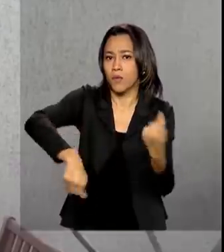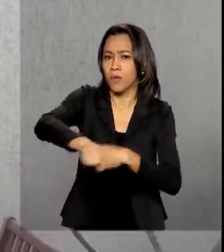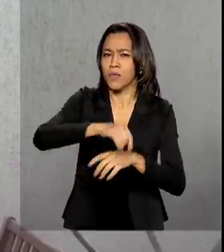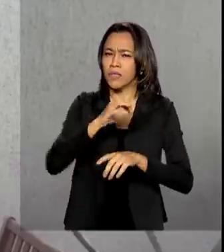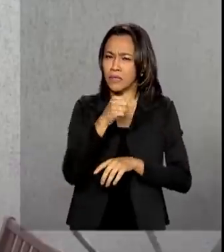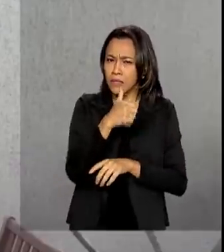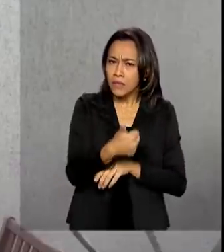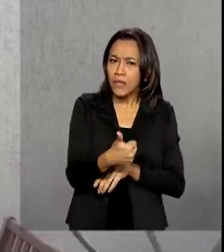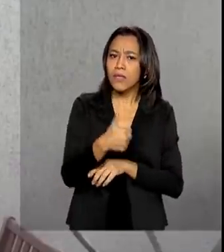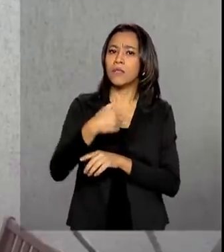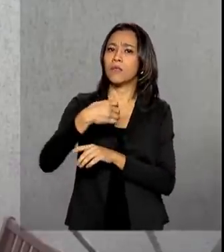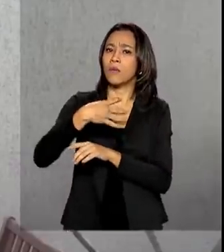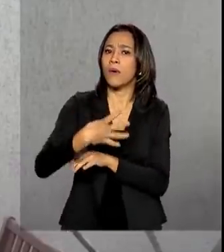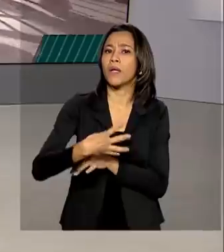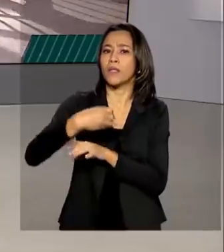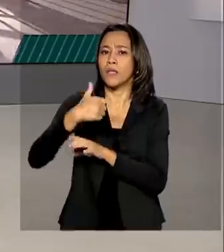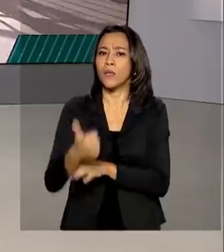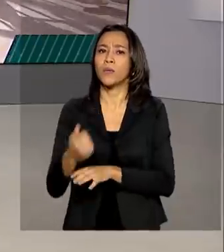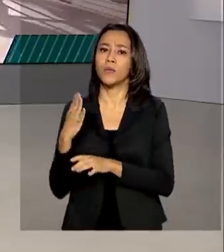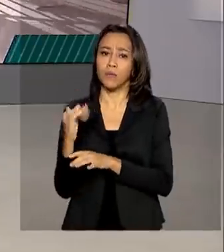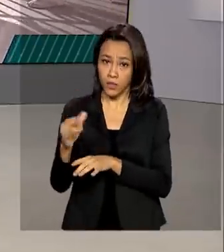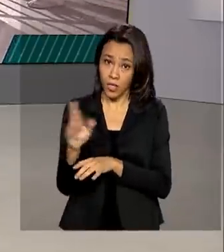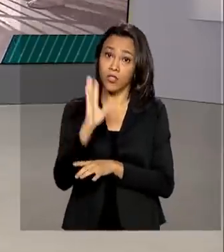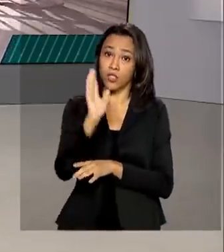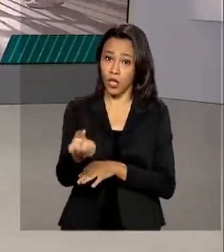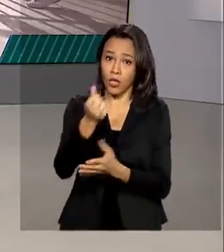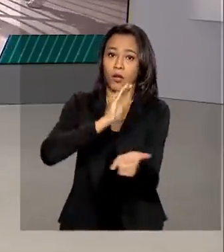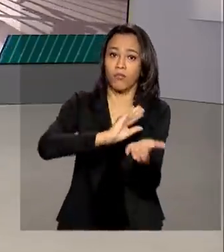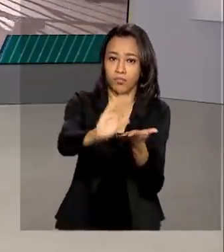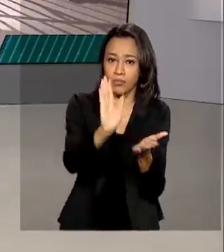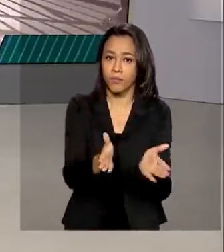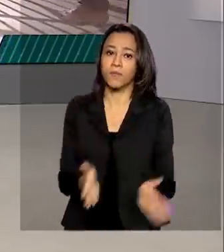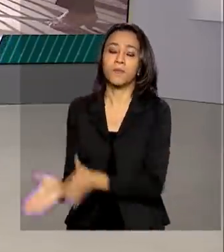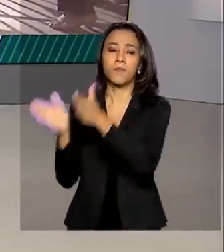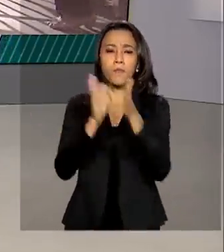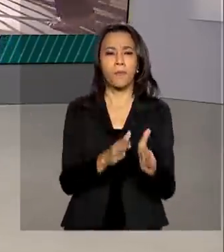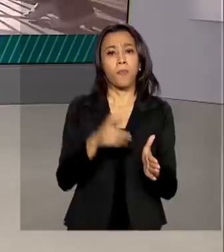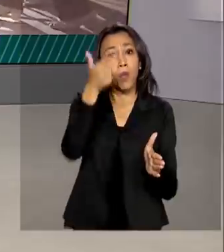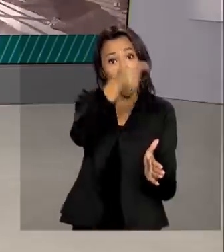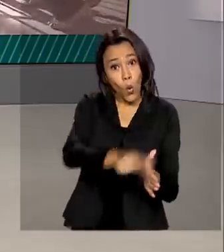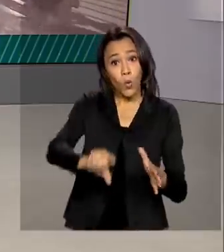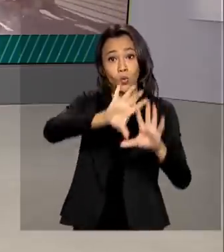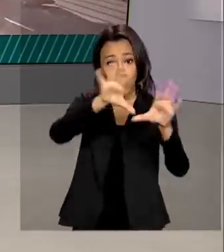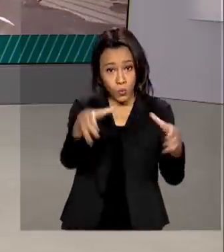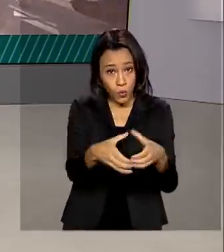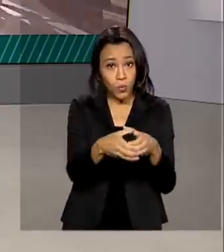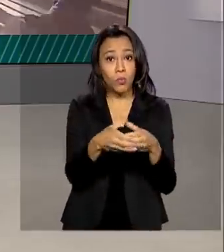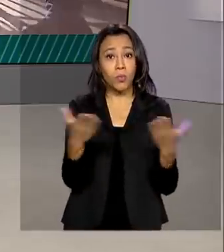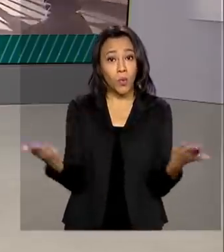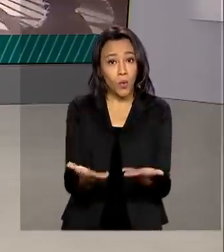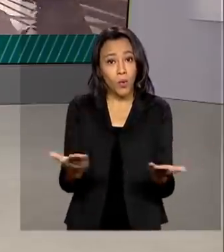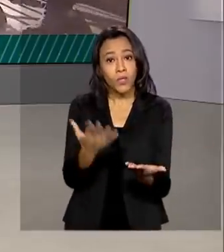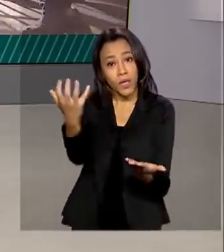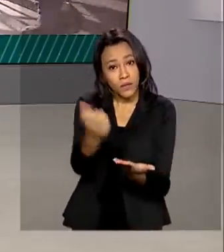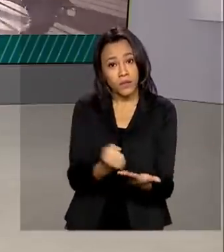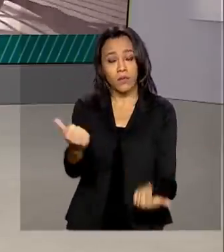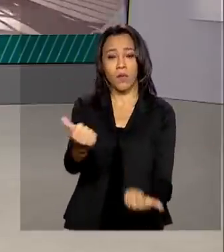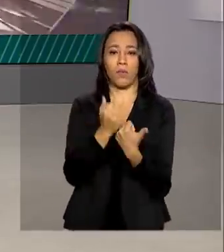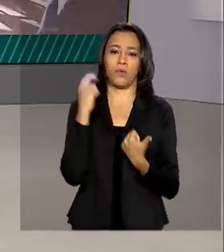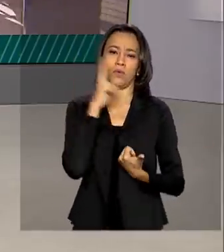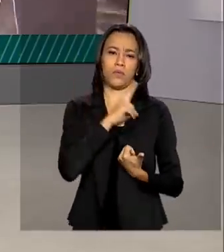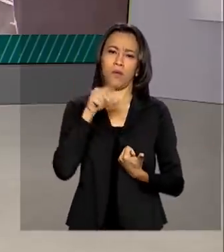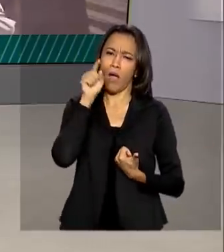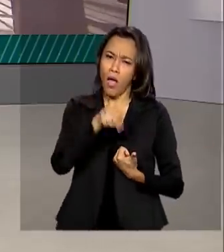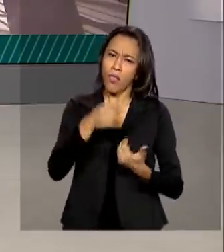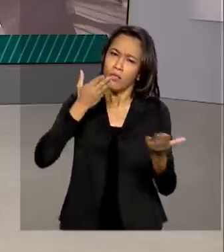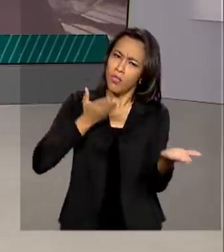reais já foram liberados. E a partir de hoje, mais um grupo começa a receber o auxílio emergencial. São novos